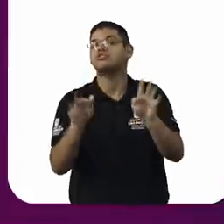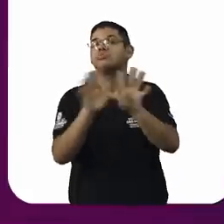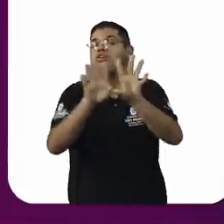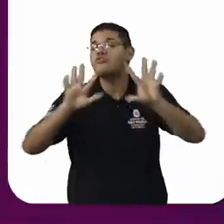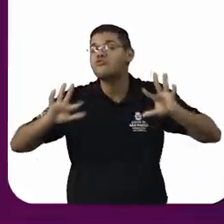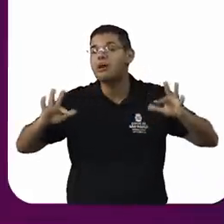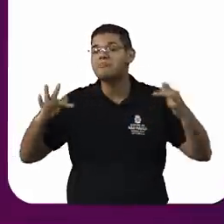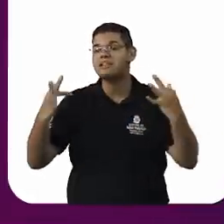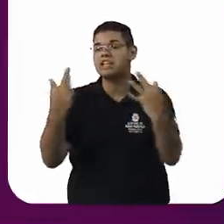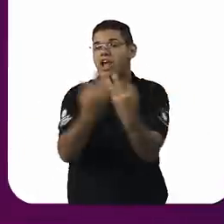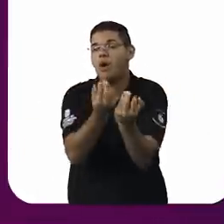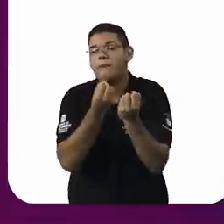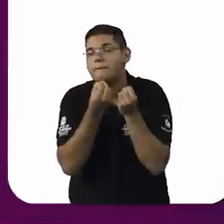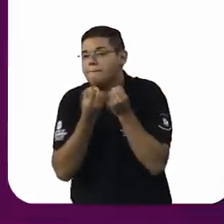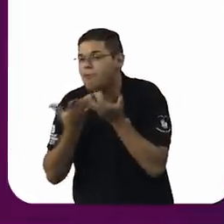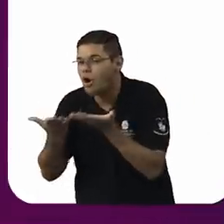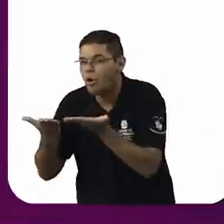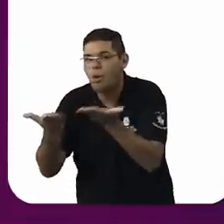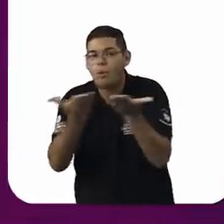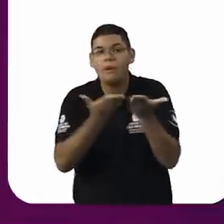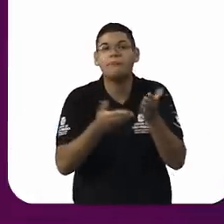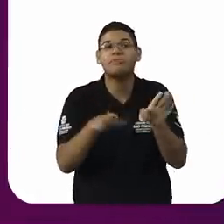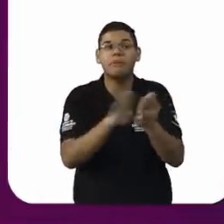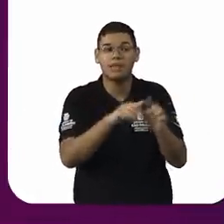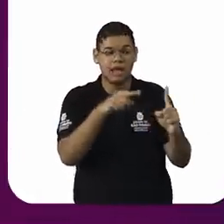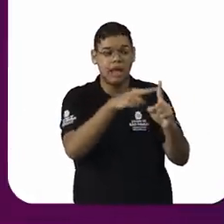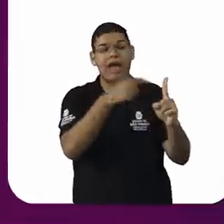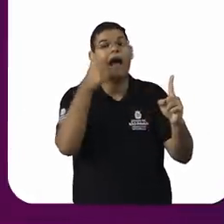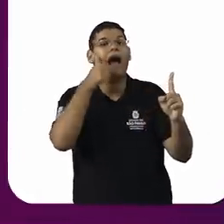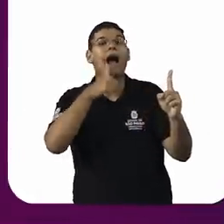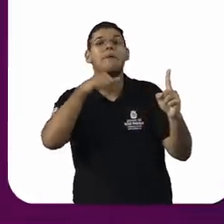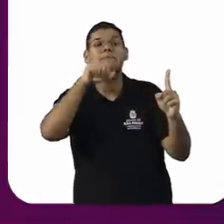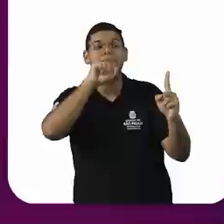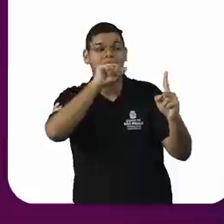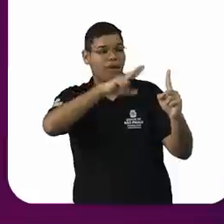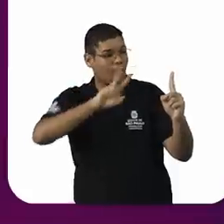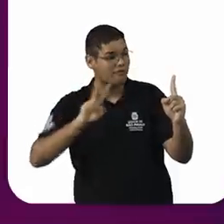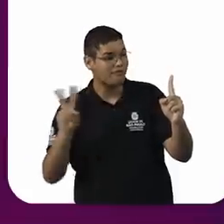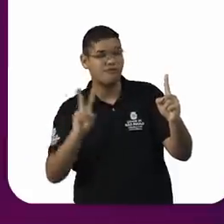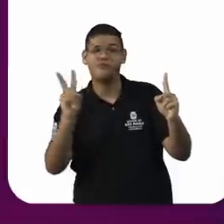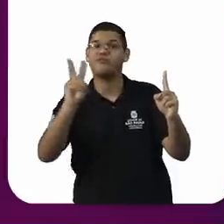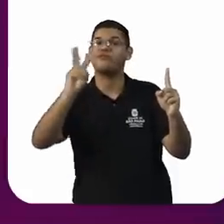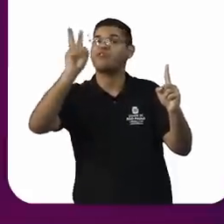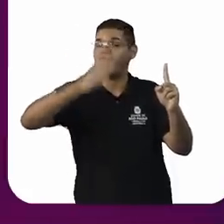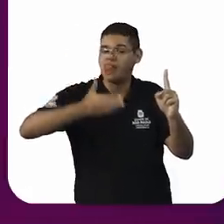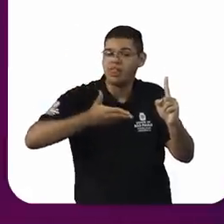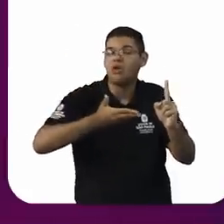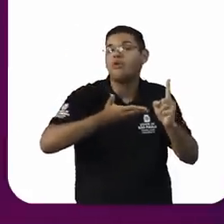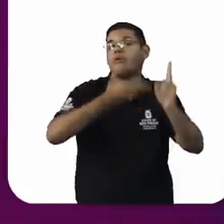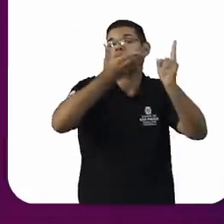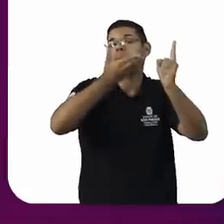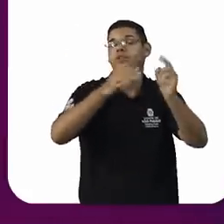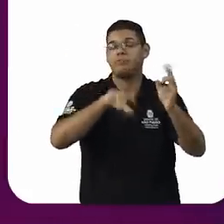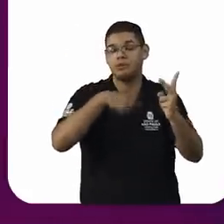valorizar o papel da mãe, do pai, da família.